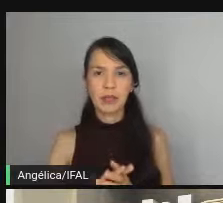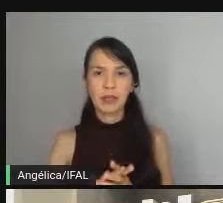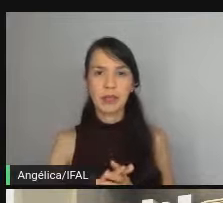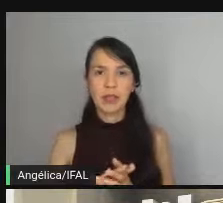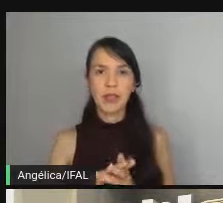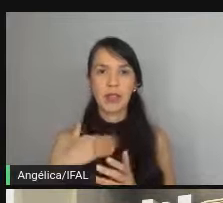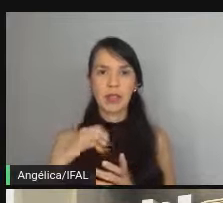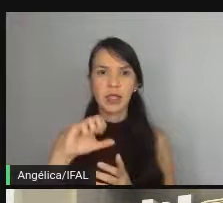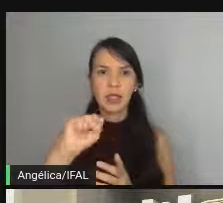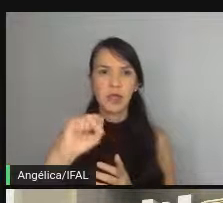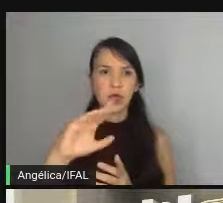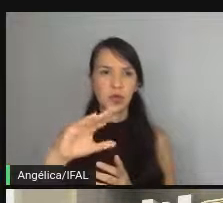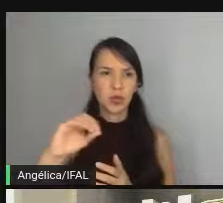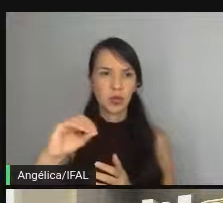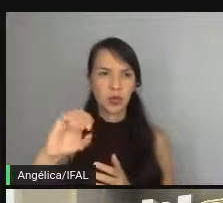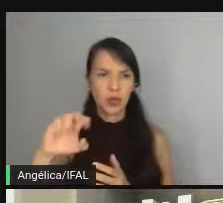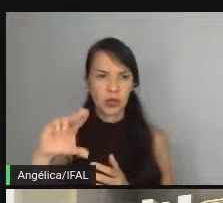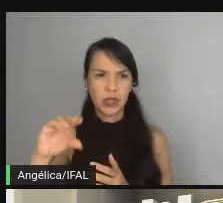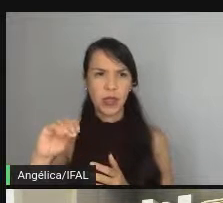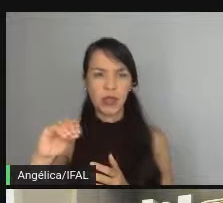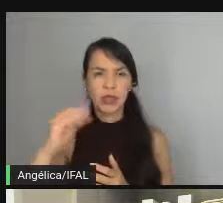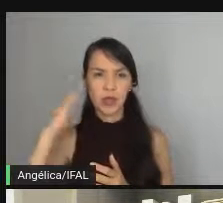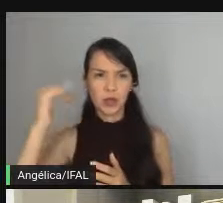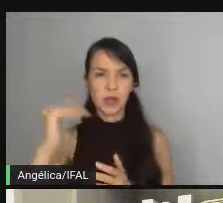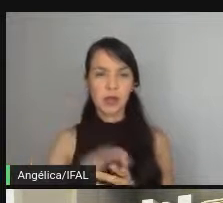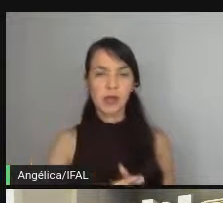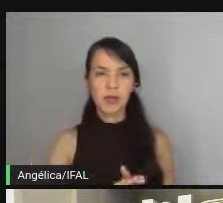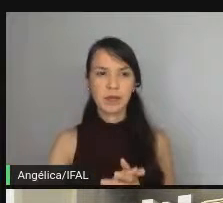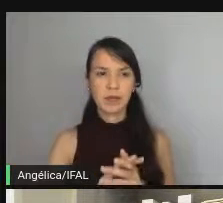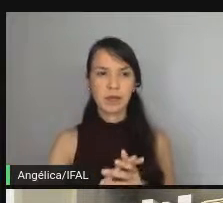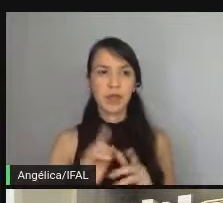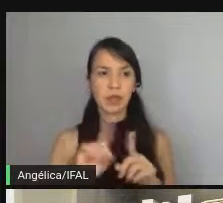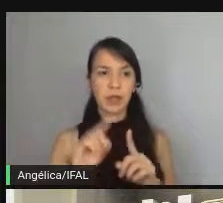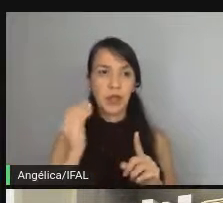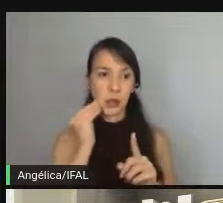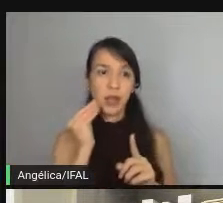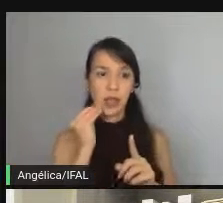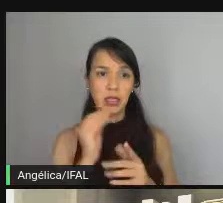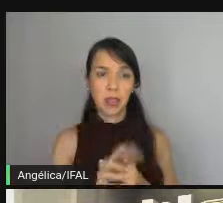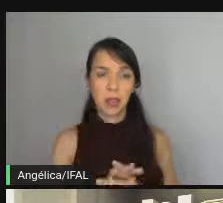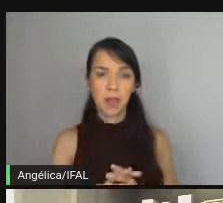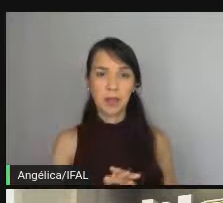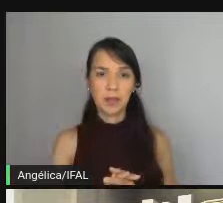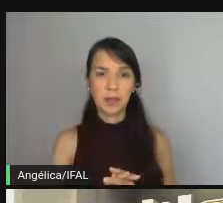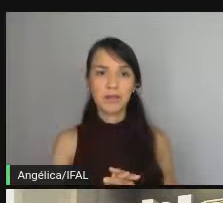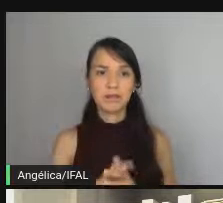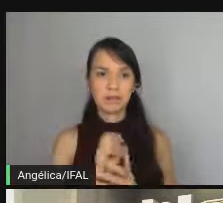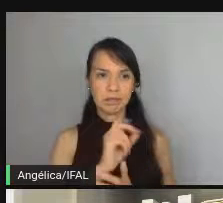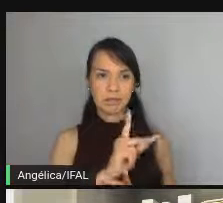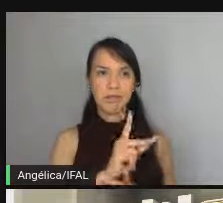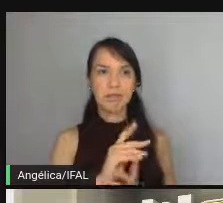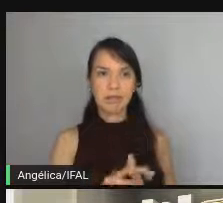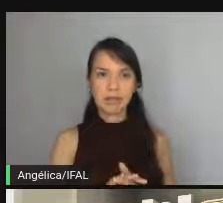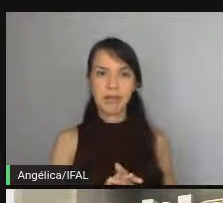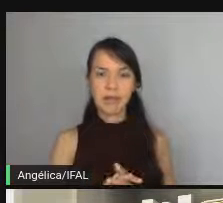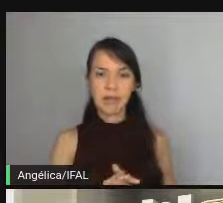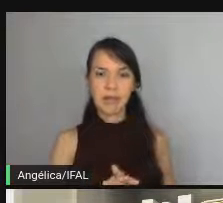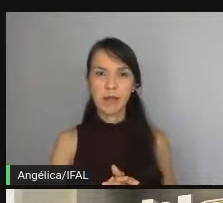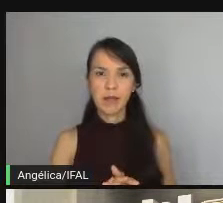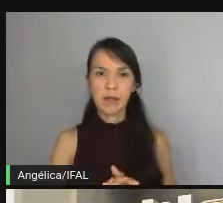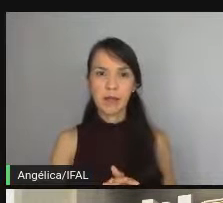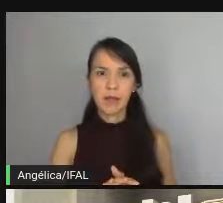sucesso não é isso a gente pode ter um teste para sucesso